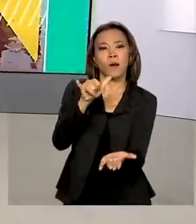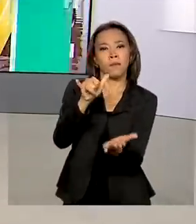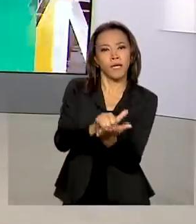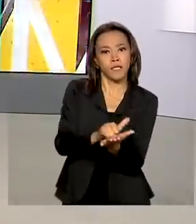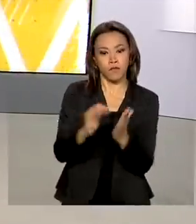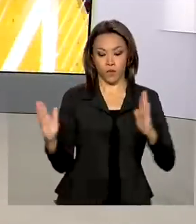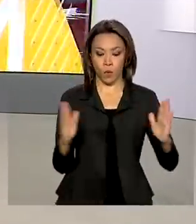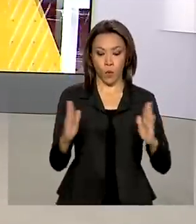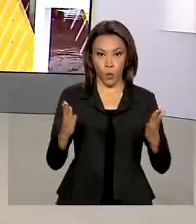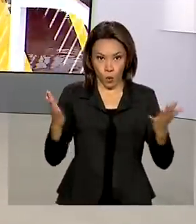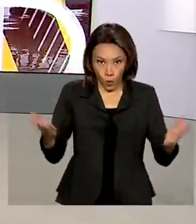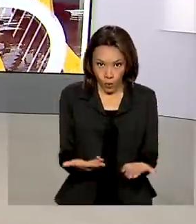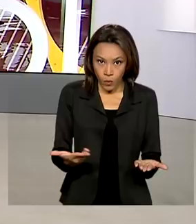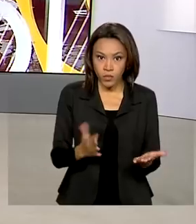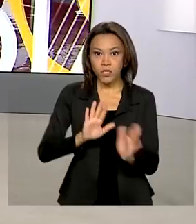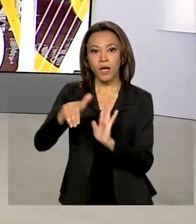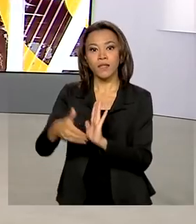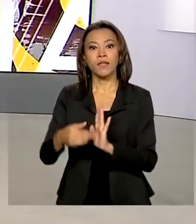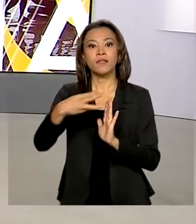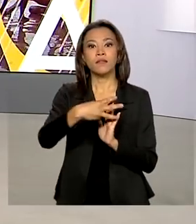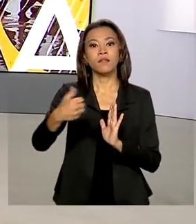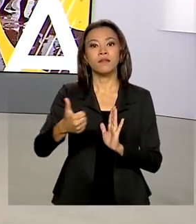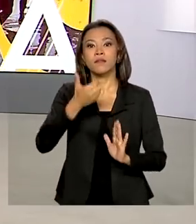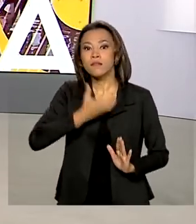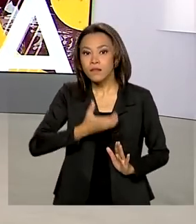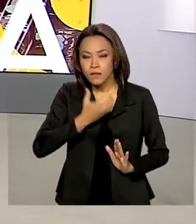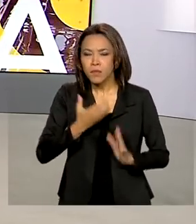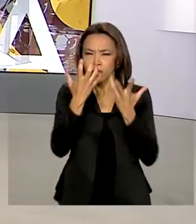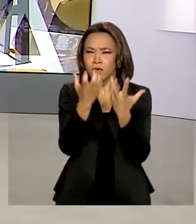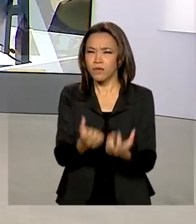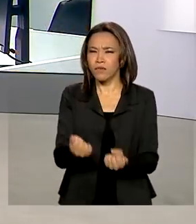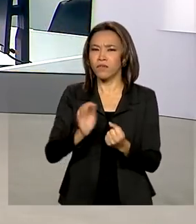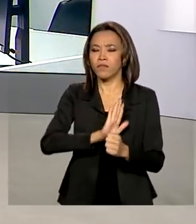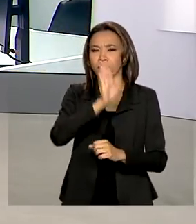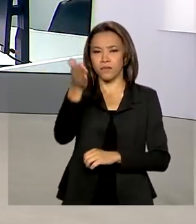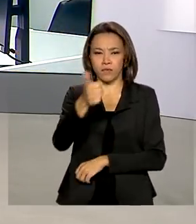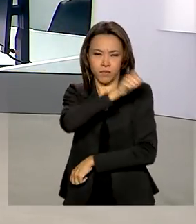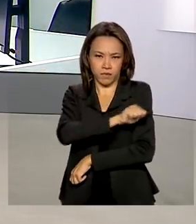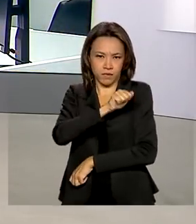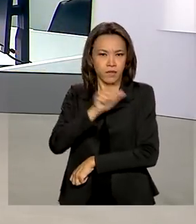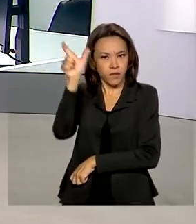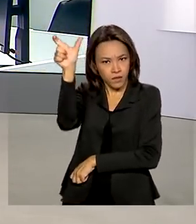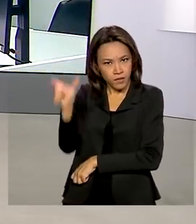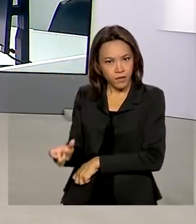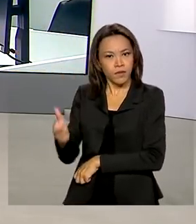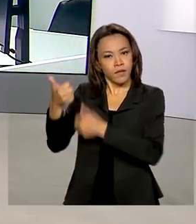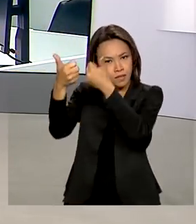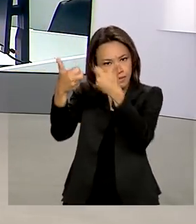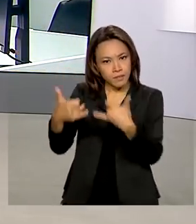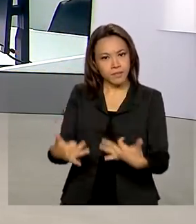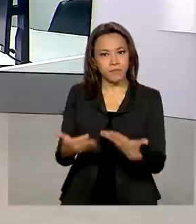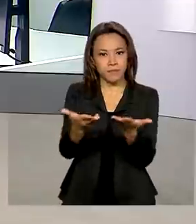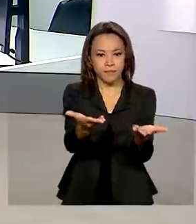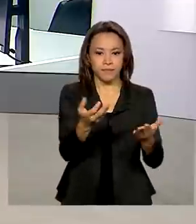entre hoje e o dia 31 de dezembro. Vamos ao Rio de Janeiro, Cláudia Boiunga explica para a gente. Cláudia, bom dia!